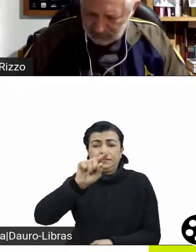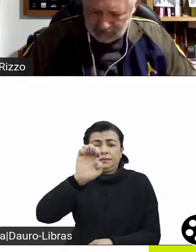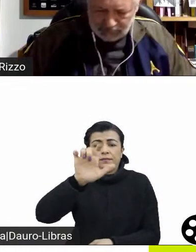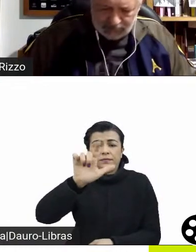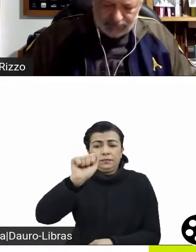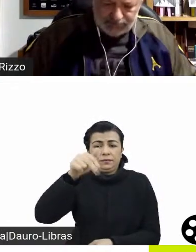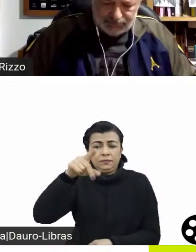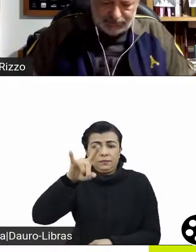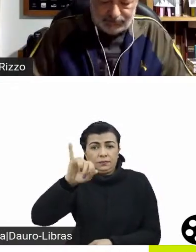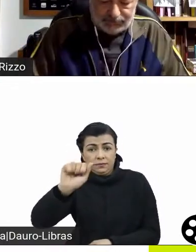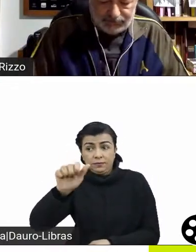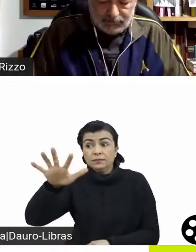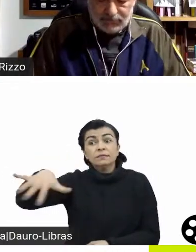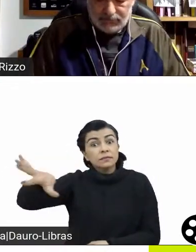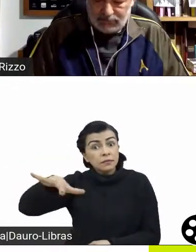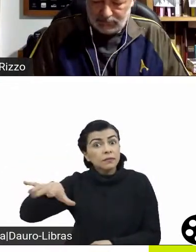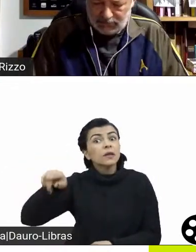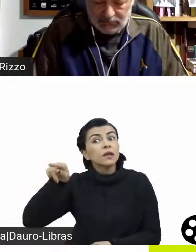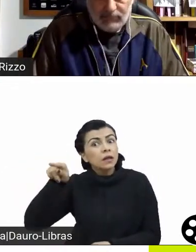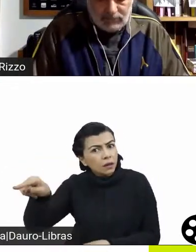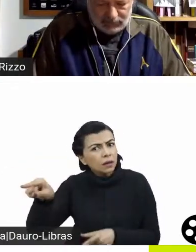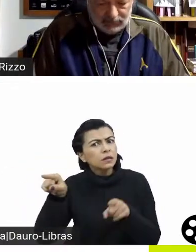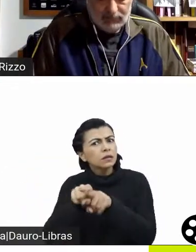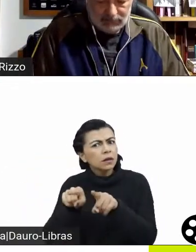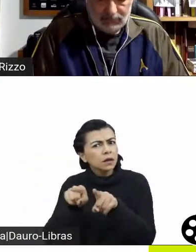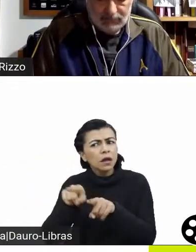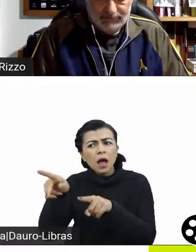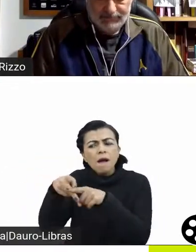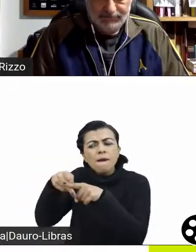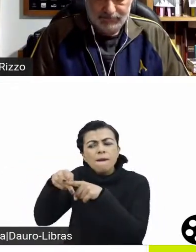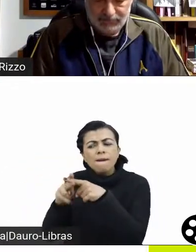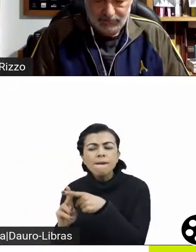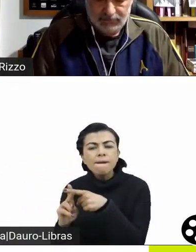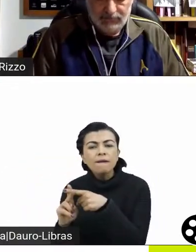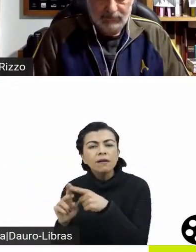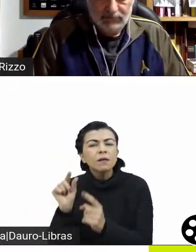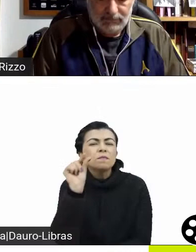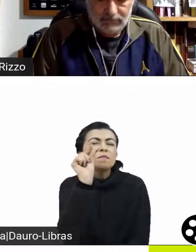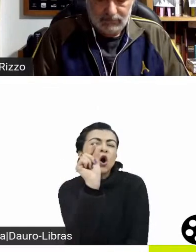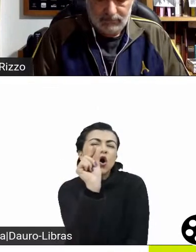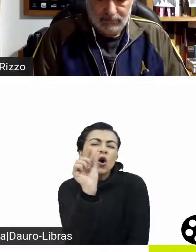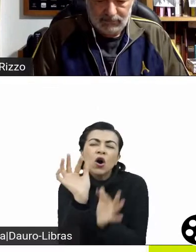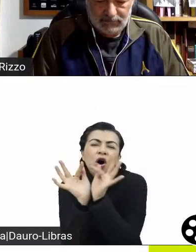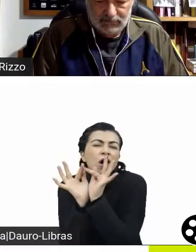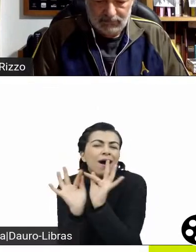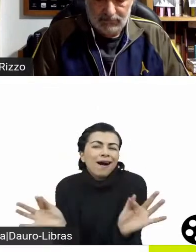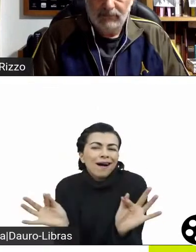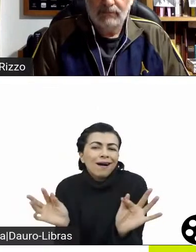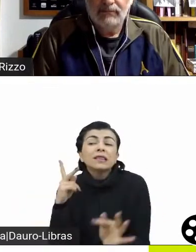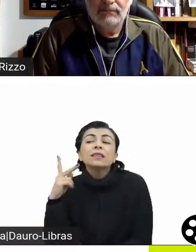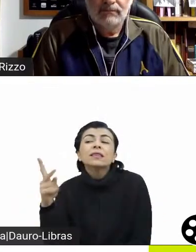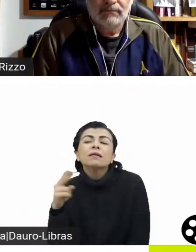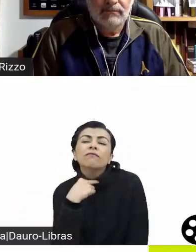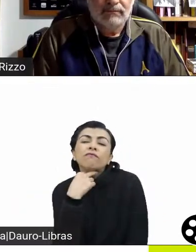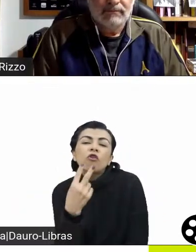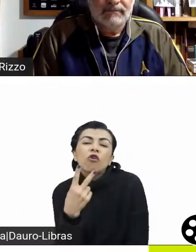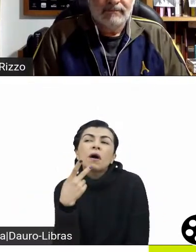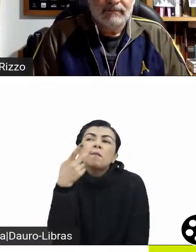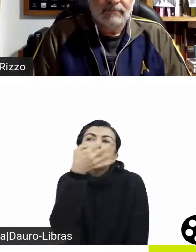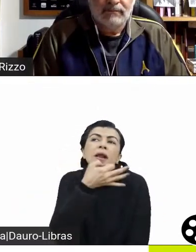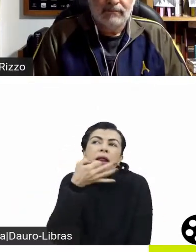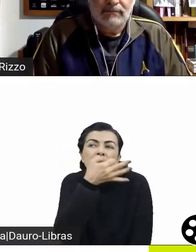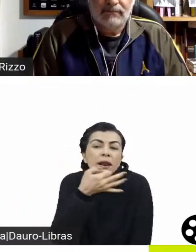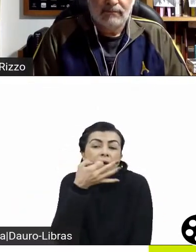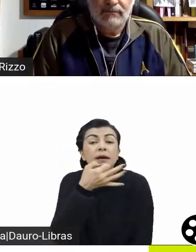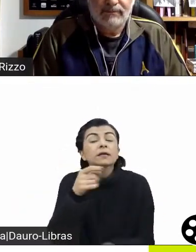que eles precisavam fazer pequenos ajustes no sotaque, pequenos ajustes nos costumes para poder, então, entrar em Hollywood